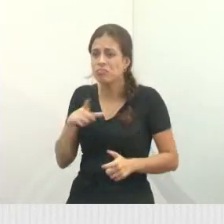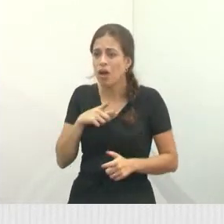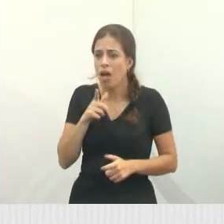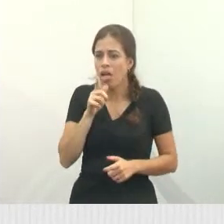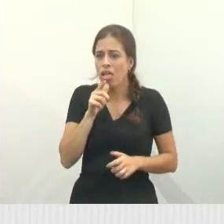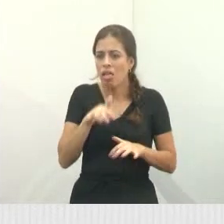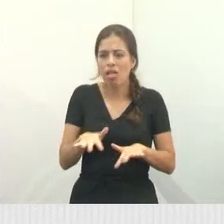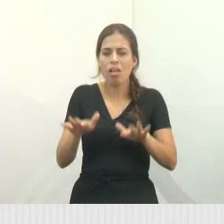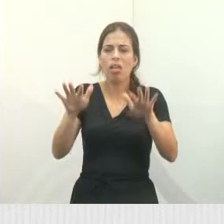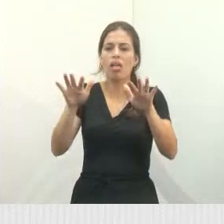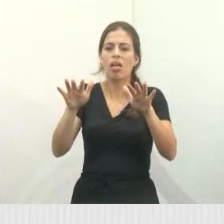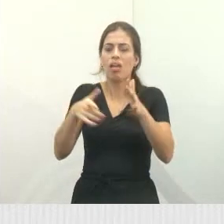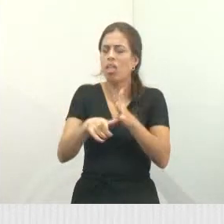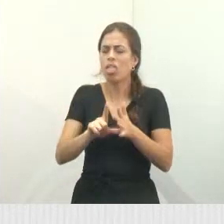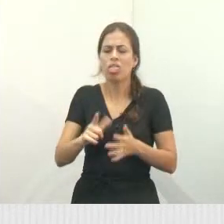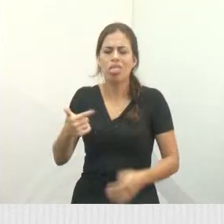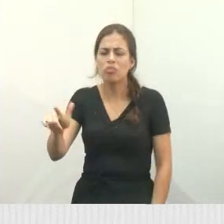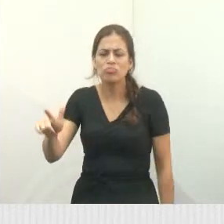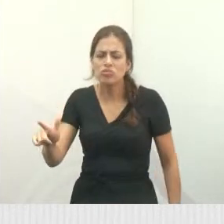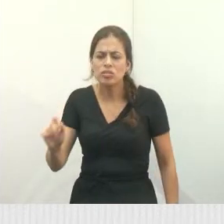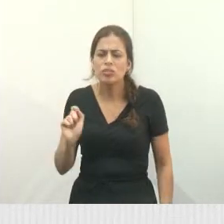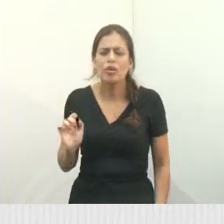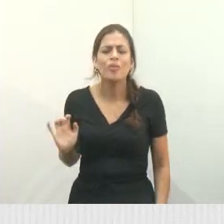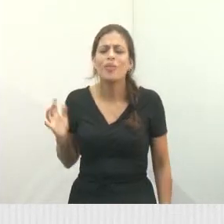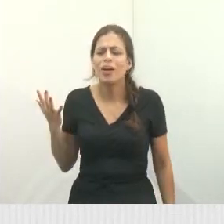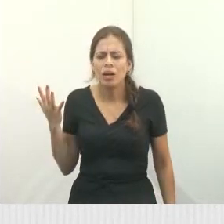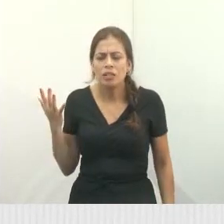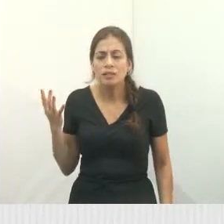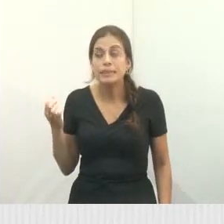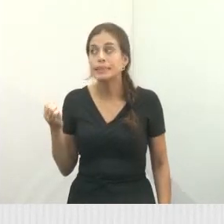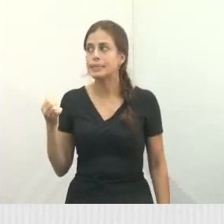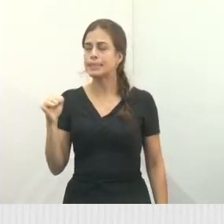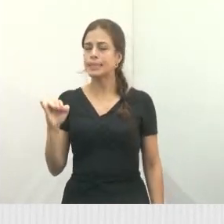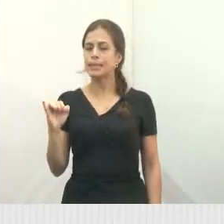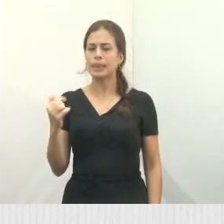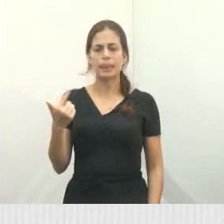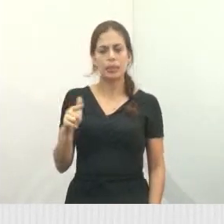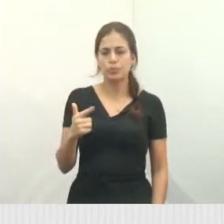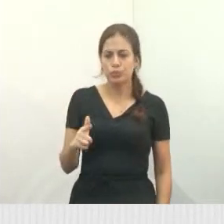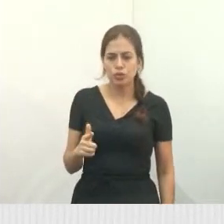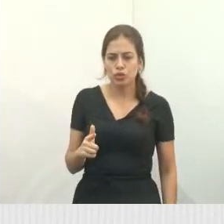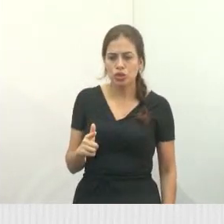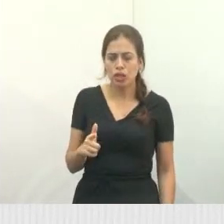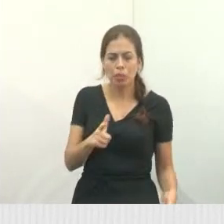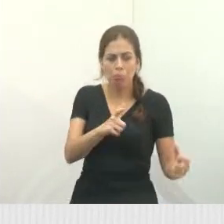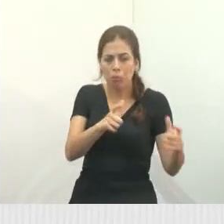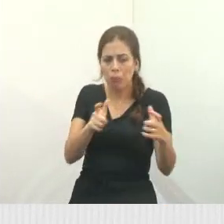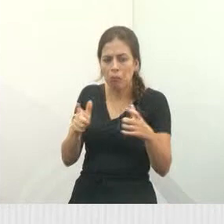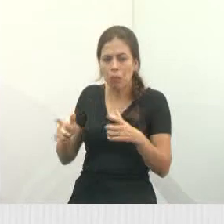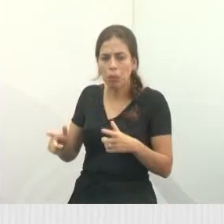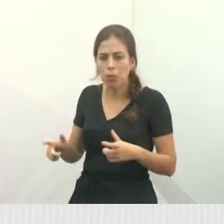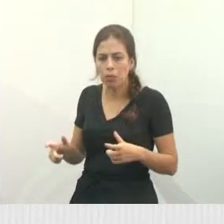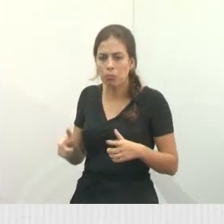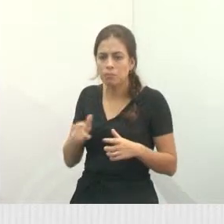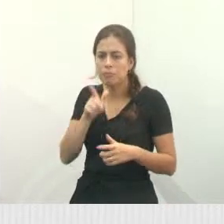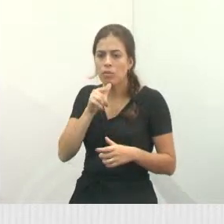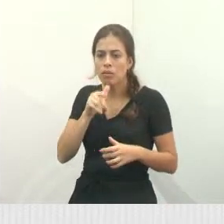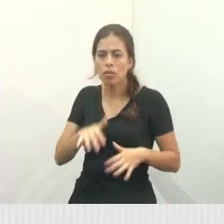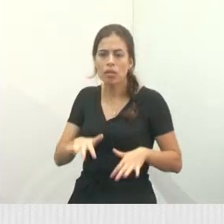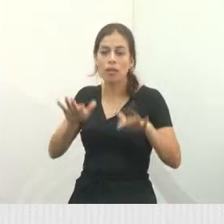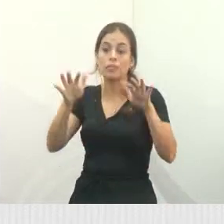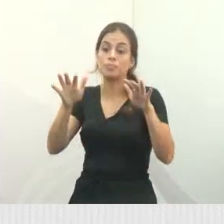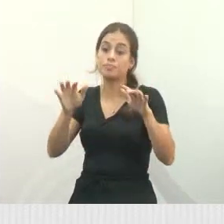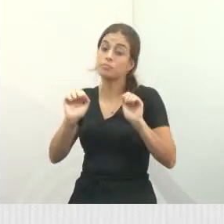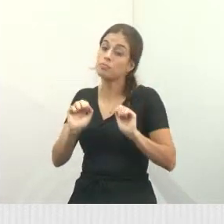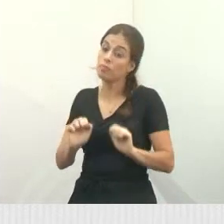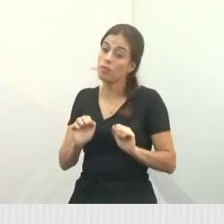alagamento aonde não tinha. Então o que acontece? Se não tinha esse alagamento em alguns pontos da cidade, pode ser que o